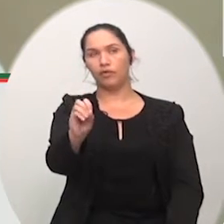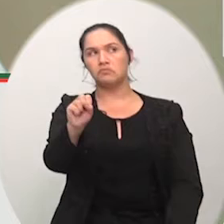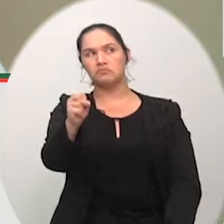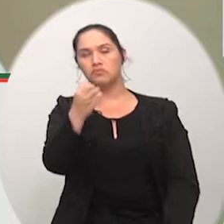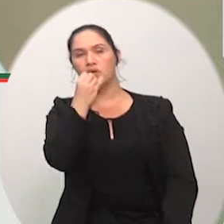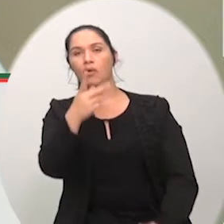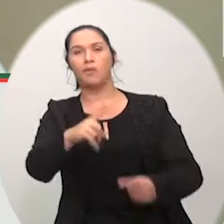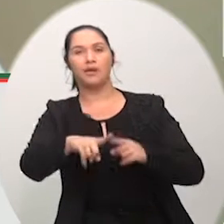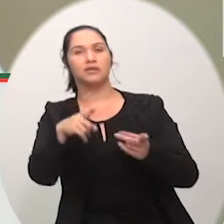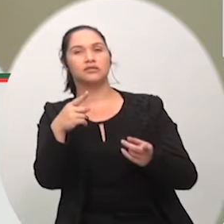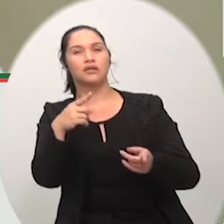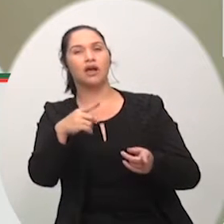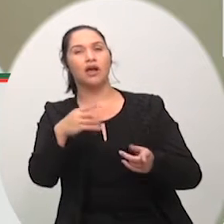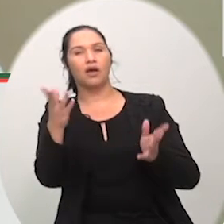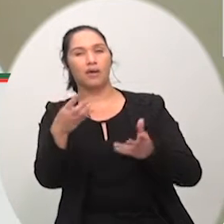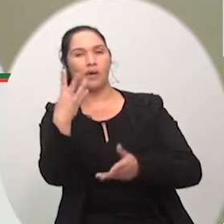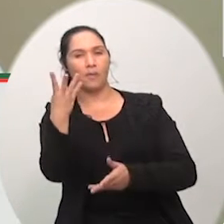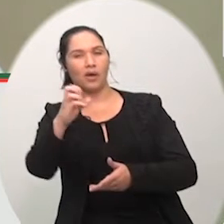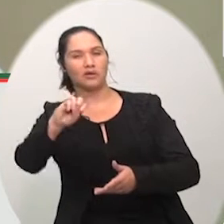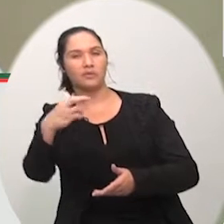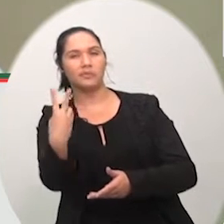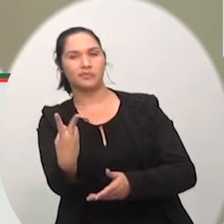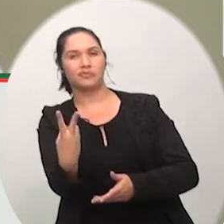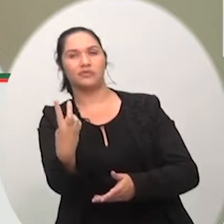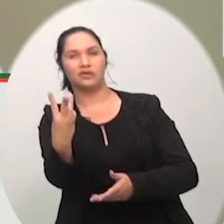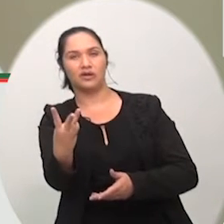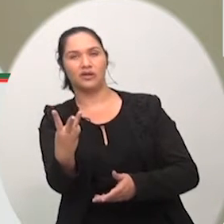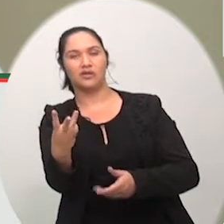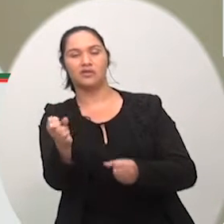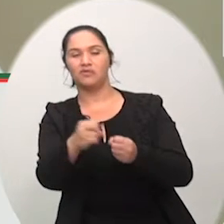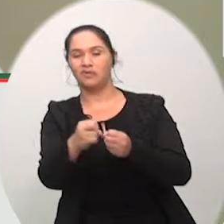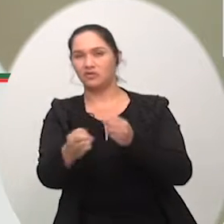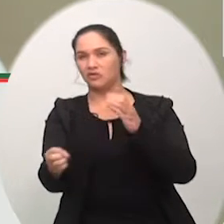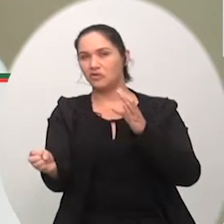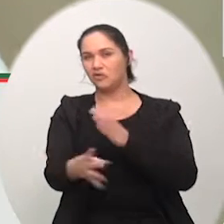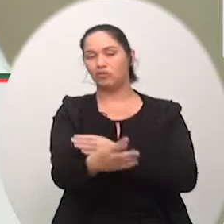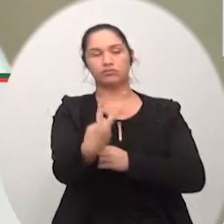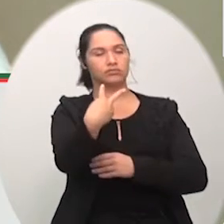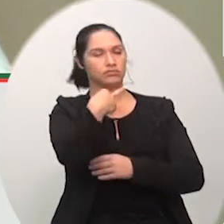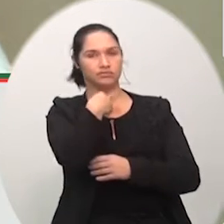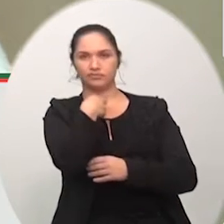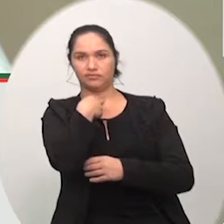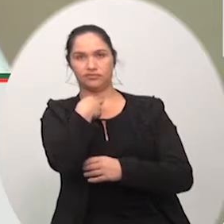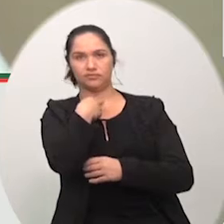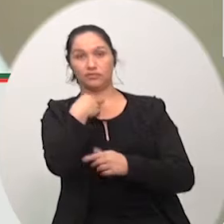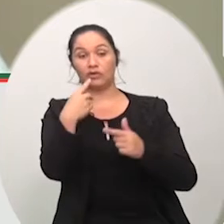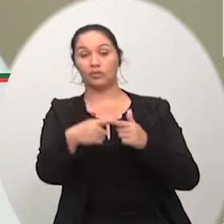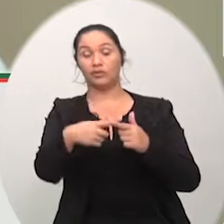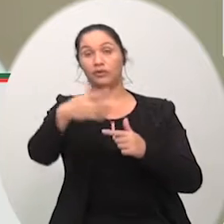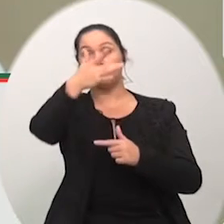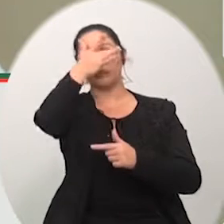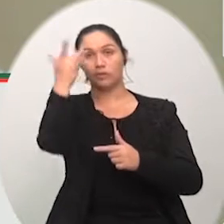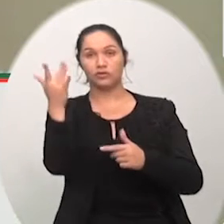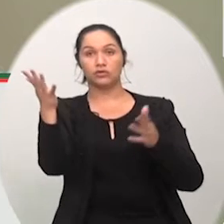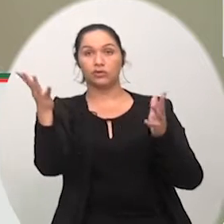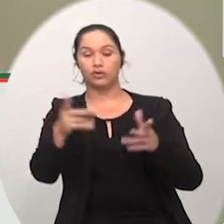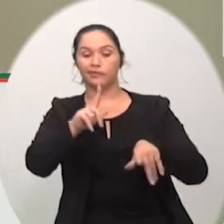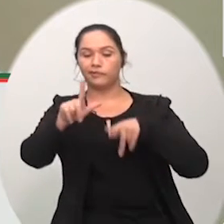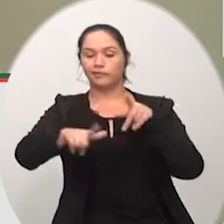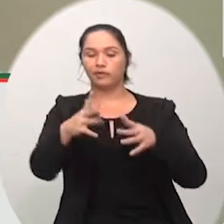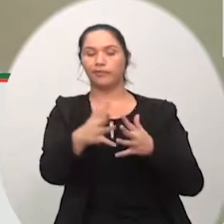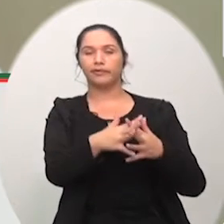parecida isso foge a realidade inclusive vai mexer com o bolso de muita gente que hoje depende de um caminhão que